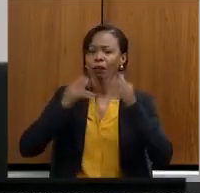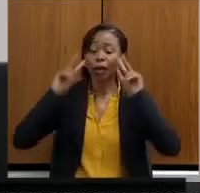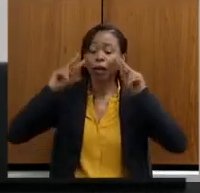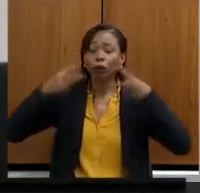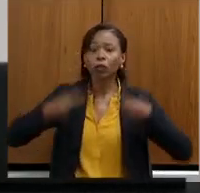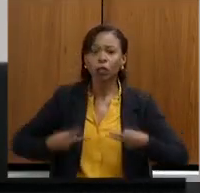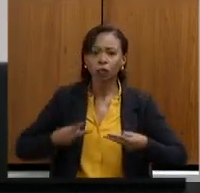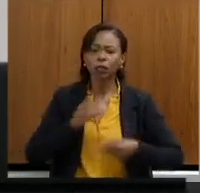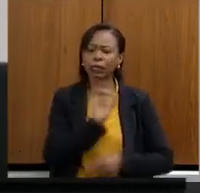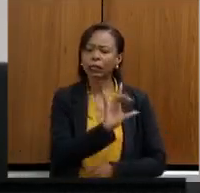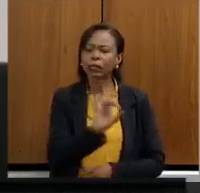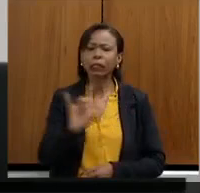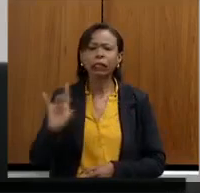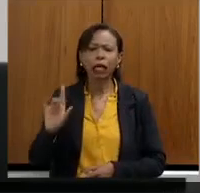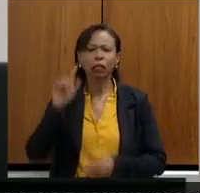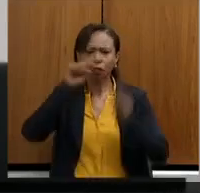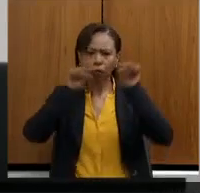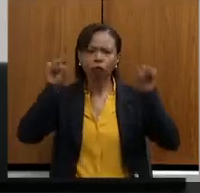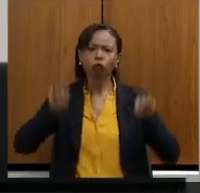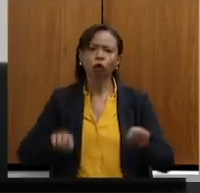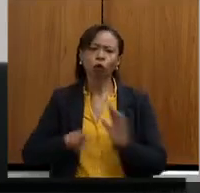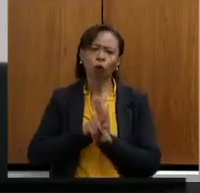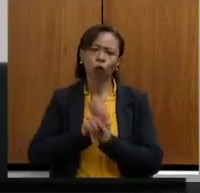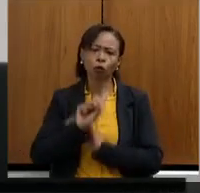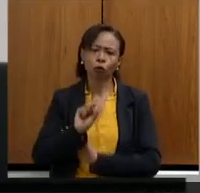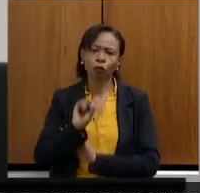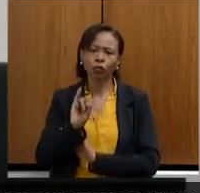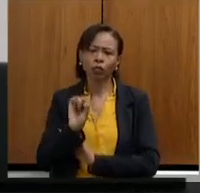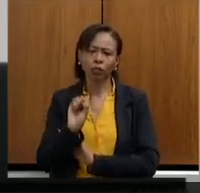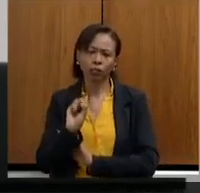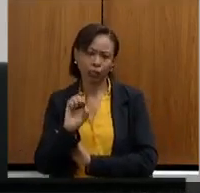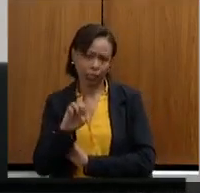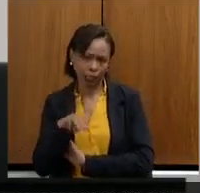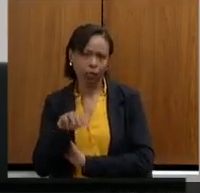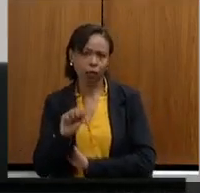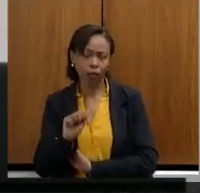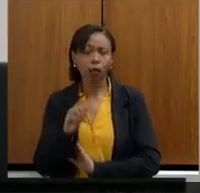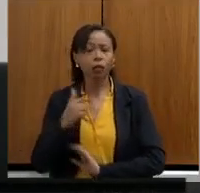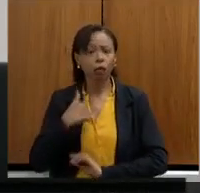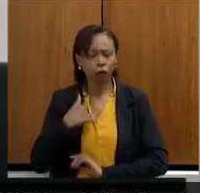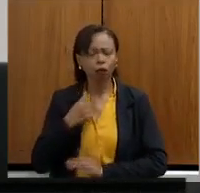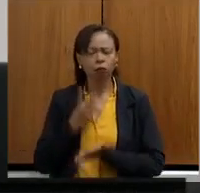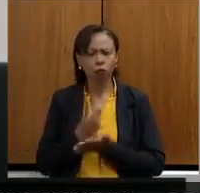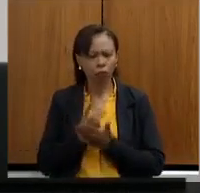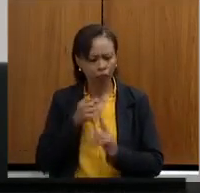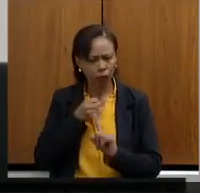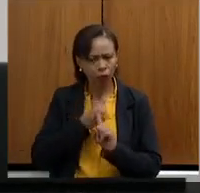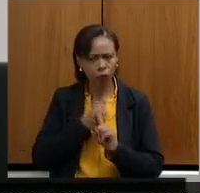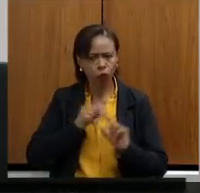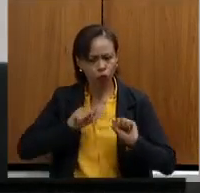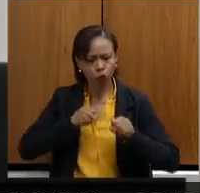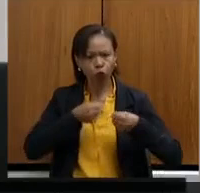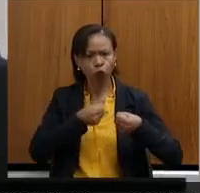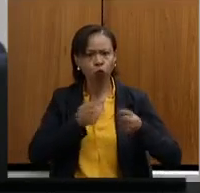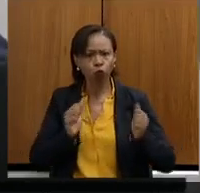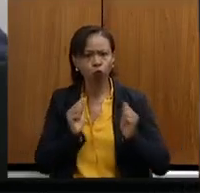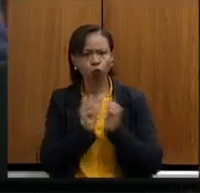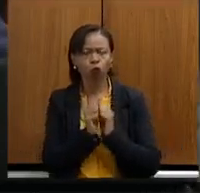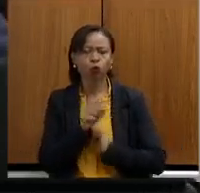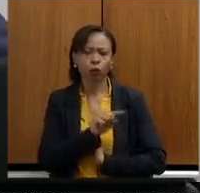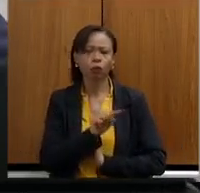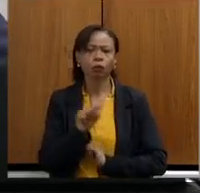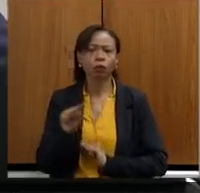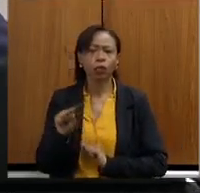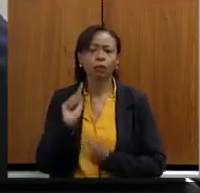SISEMA. Eu vou continuar nessa luta, estarei aqui acompanhando todos esses desdobramentos ao lado de vocês, para que